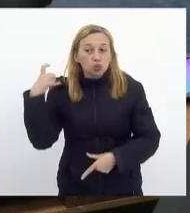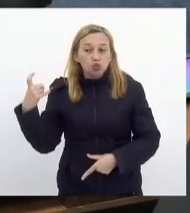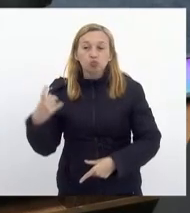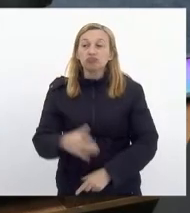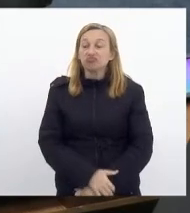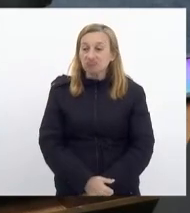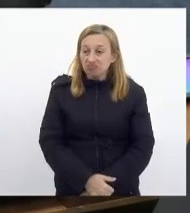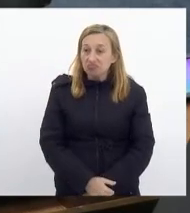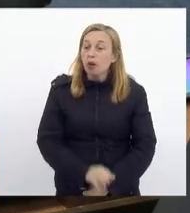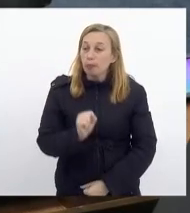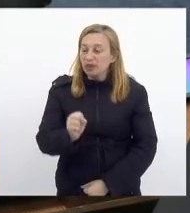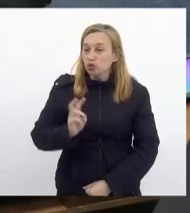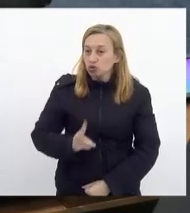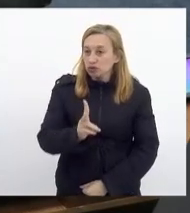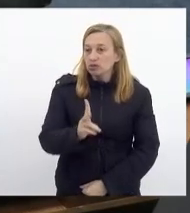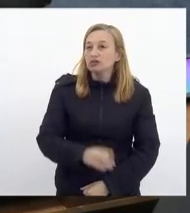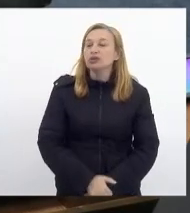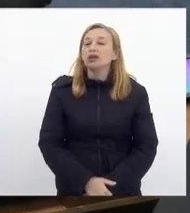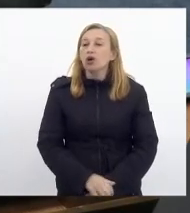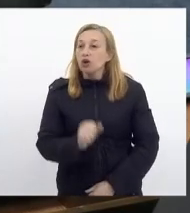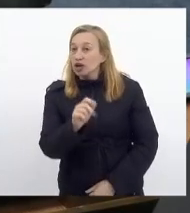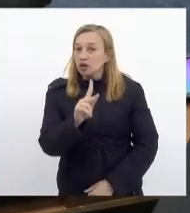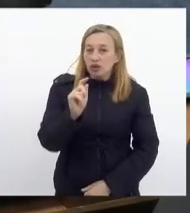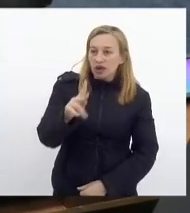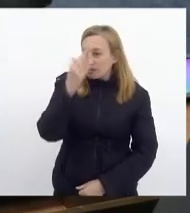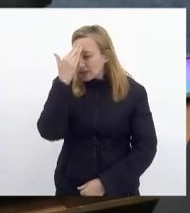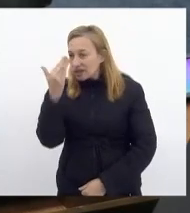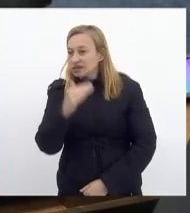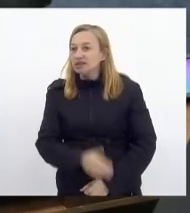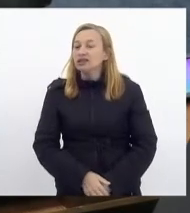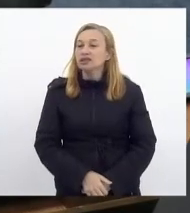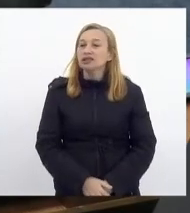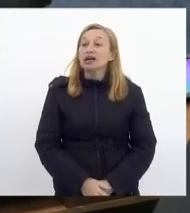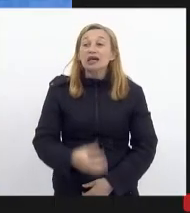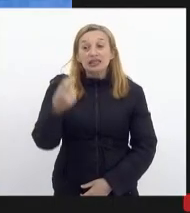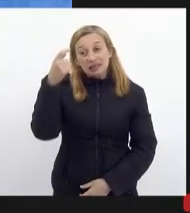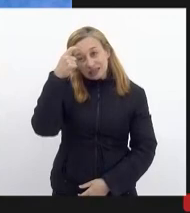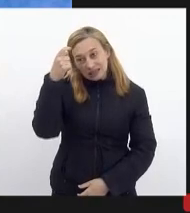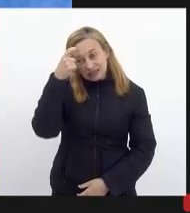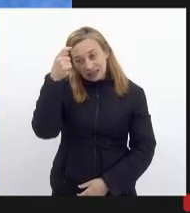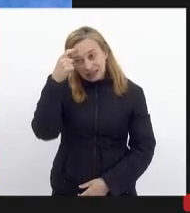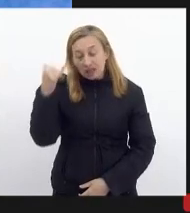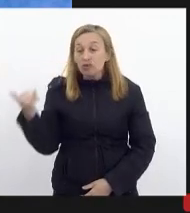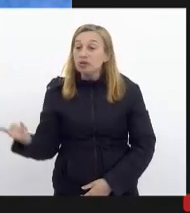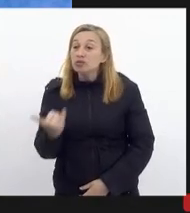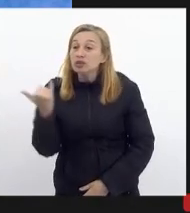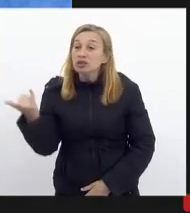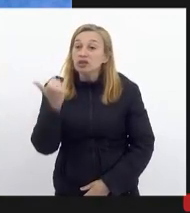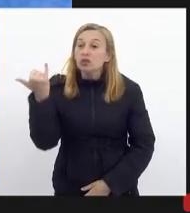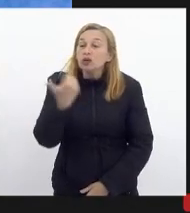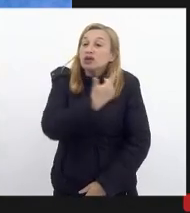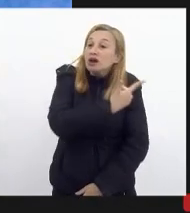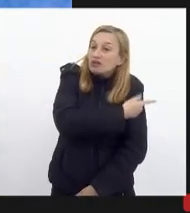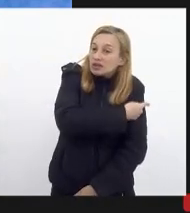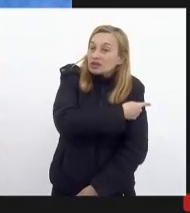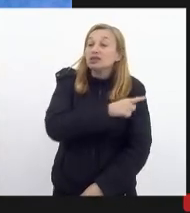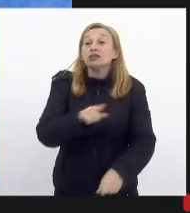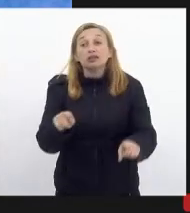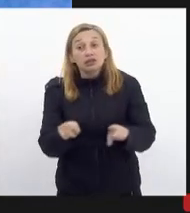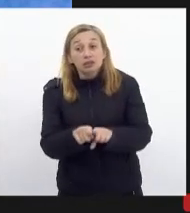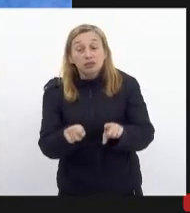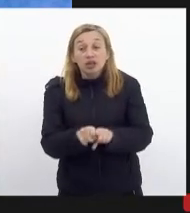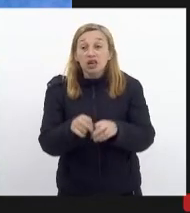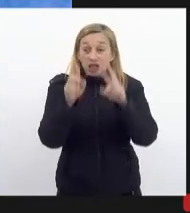Pode continuar. Ok, ok. Obrigada. Estamos cientes sobre a importância da vacinação, entretanto,